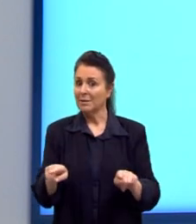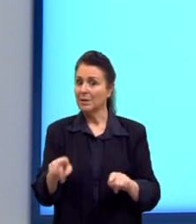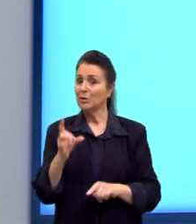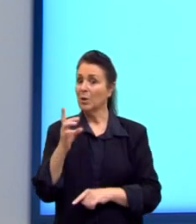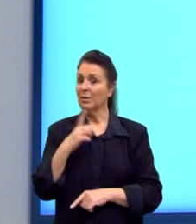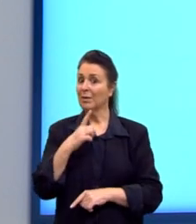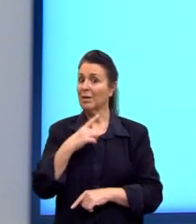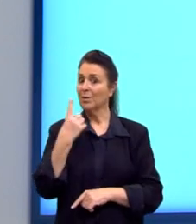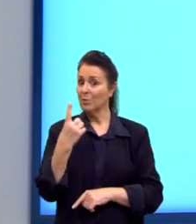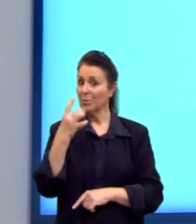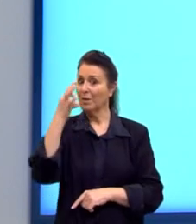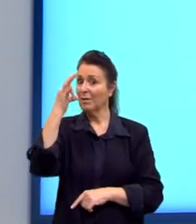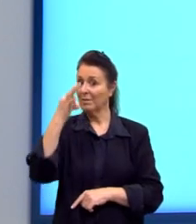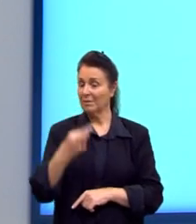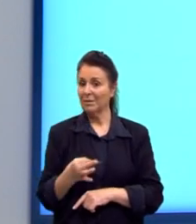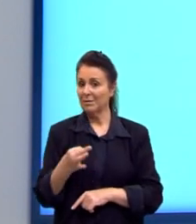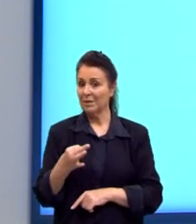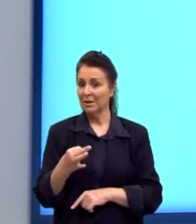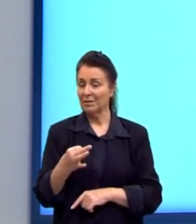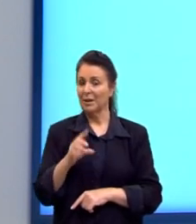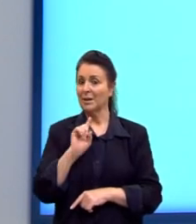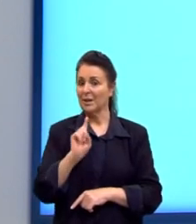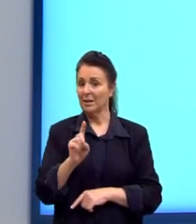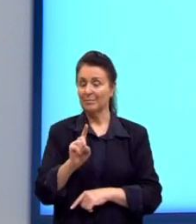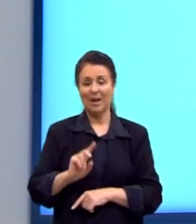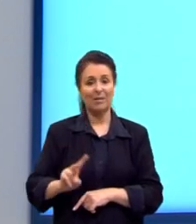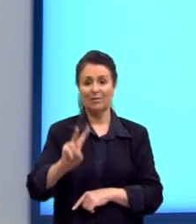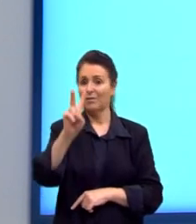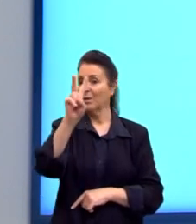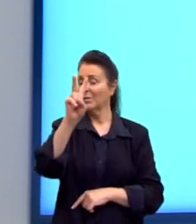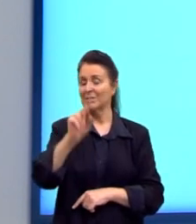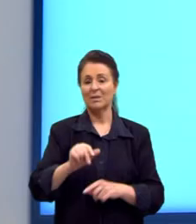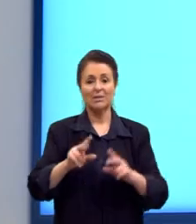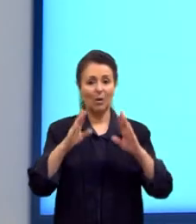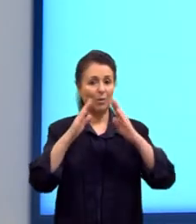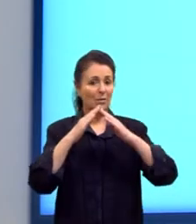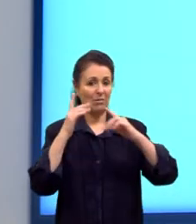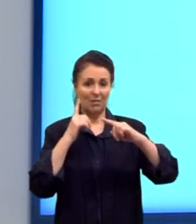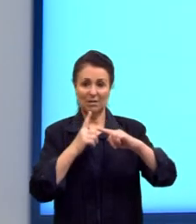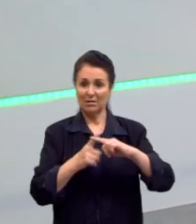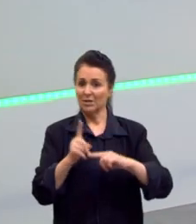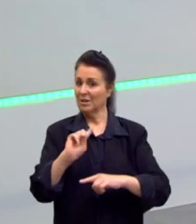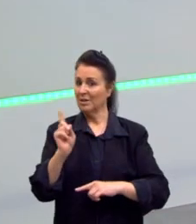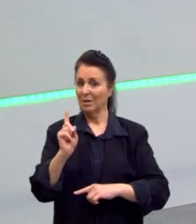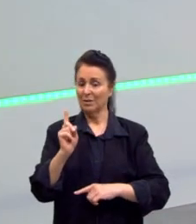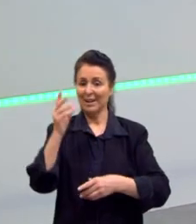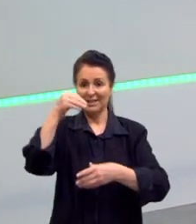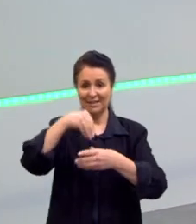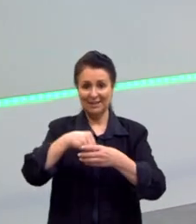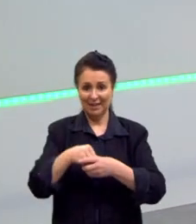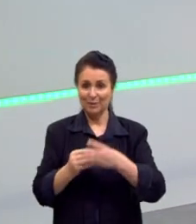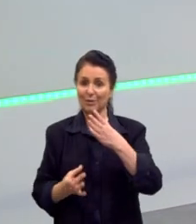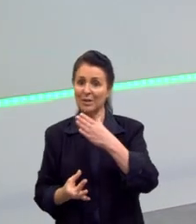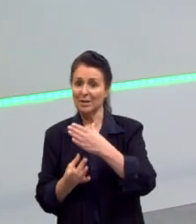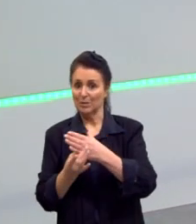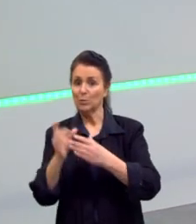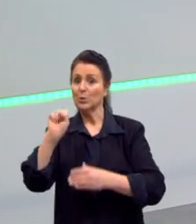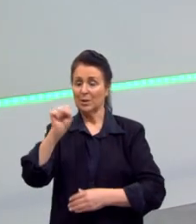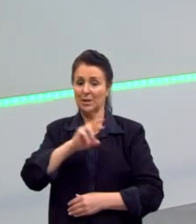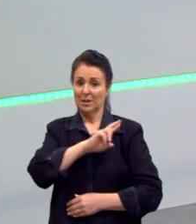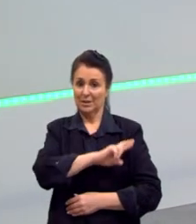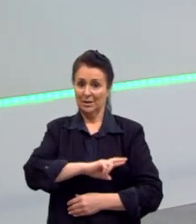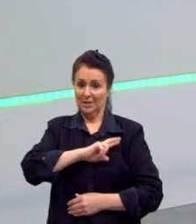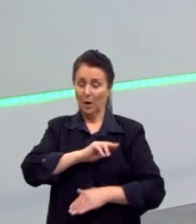incorreta, que não pertence ao realismo, é a valorização da igreja. Porque isso se enquadra lá no romantismo. Então, o movimento realista,